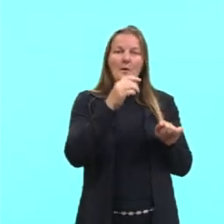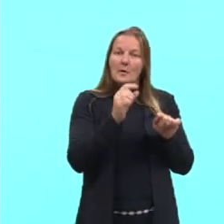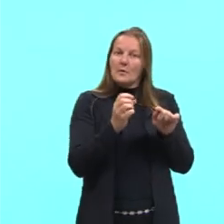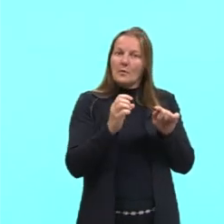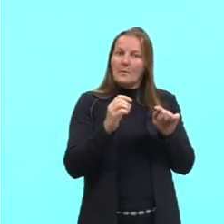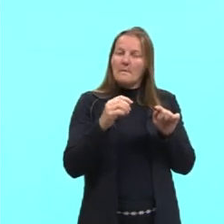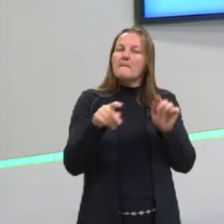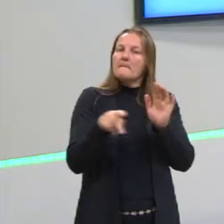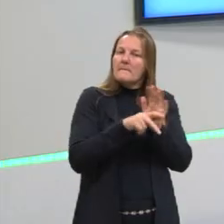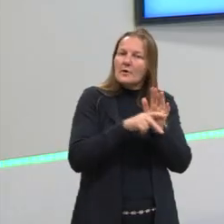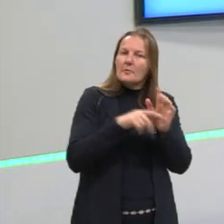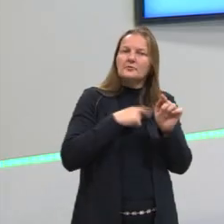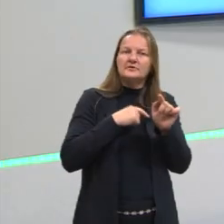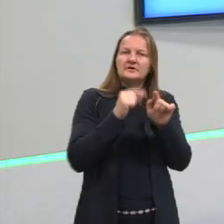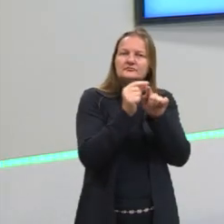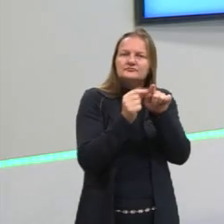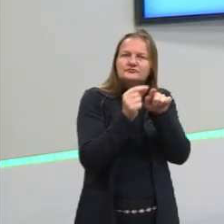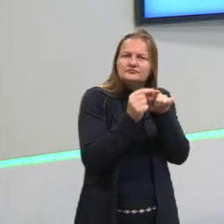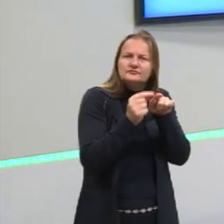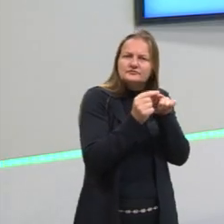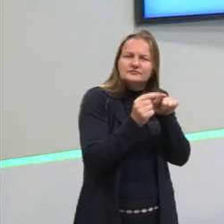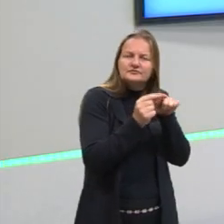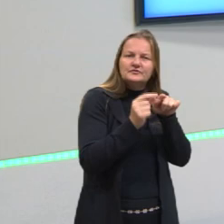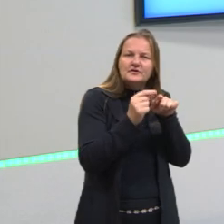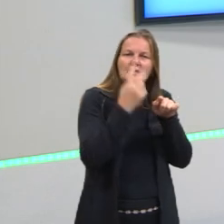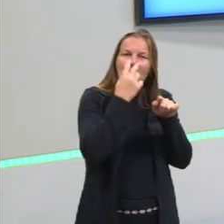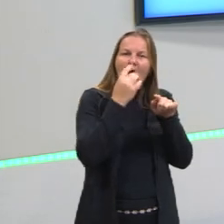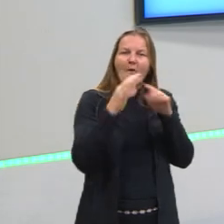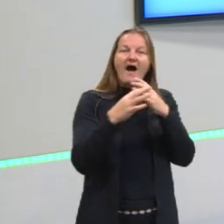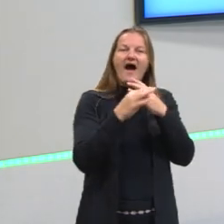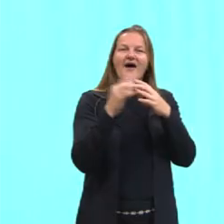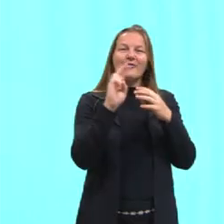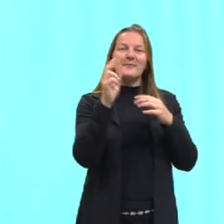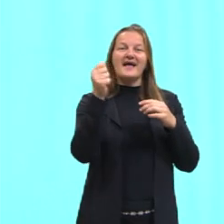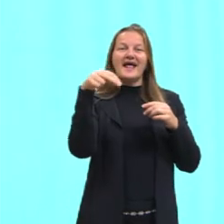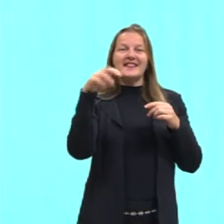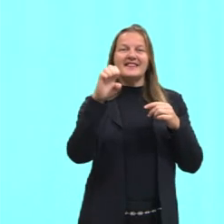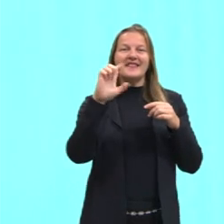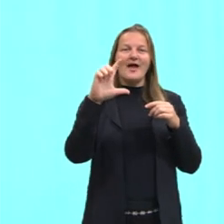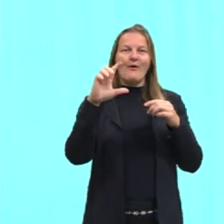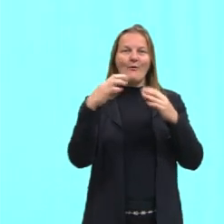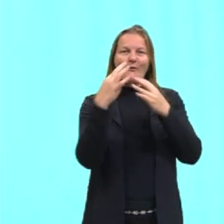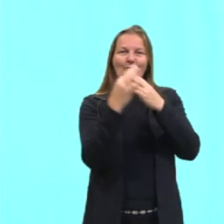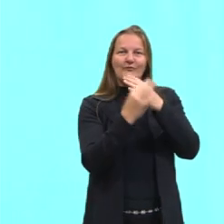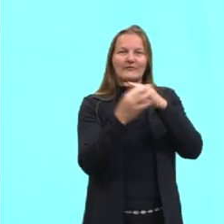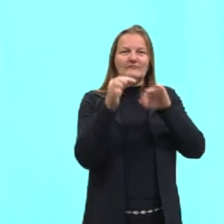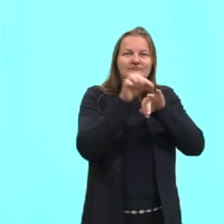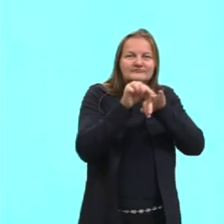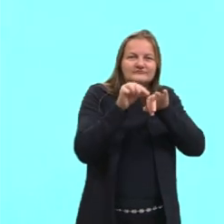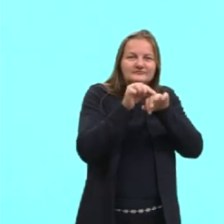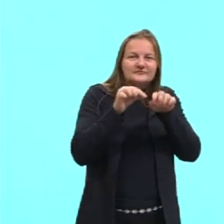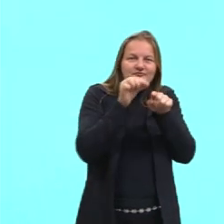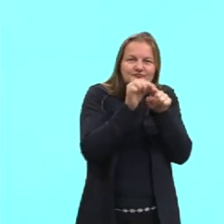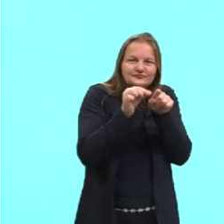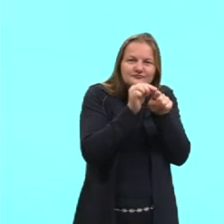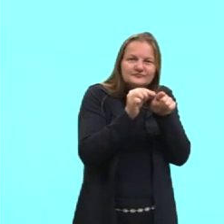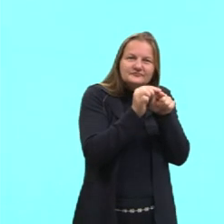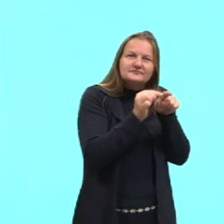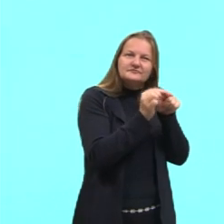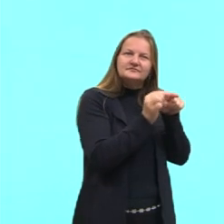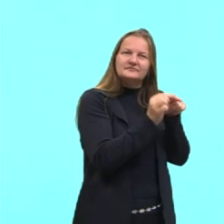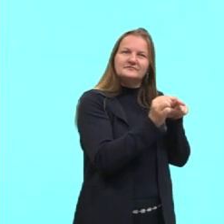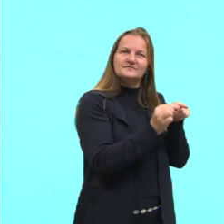filo, eles vão ter esses anéis fusionados. Os principais representantes, então, desse filo